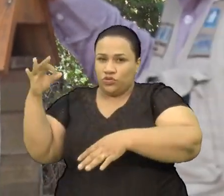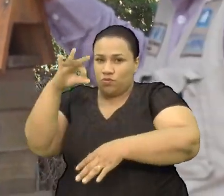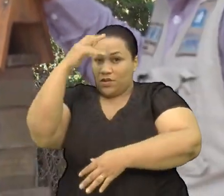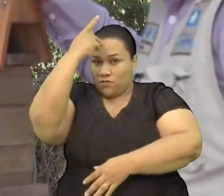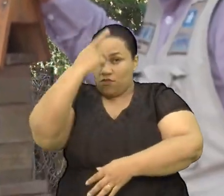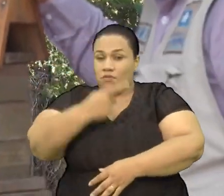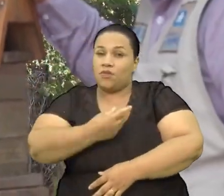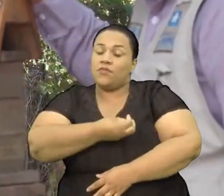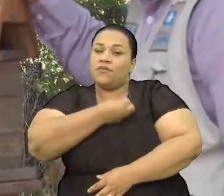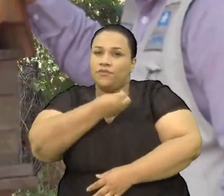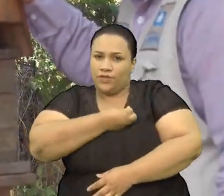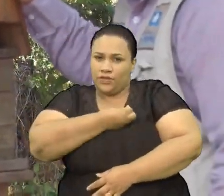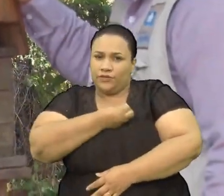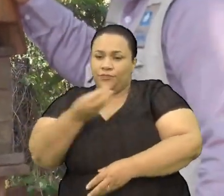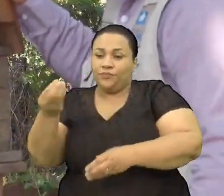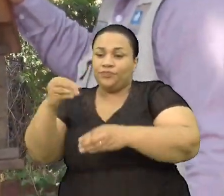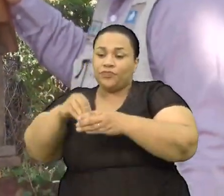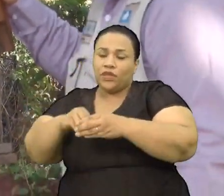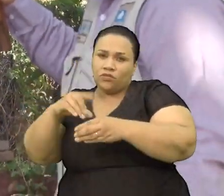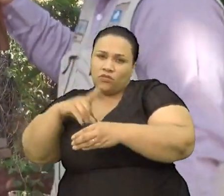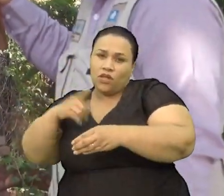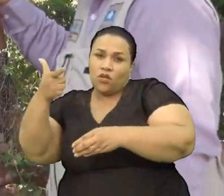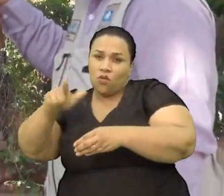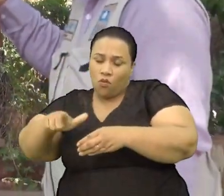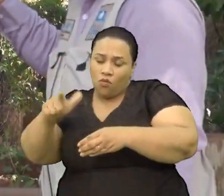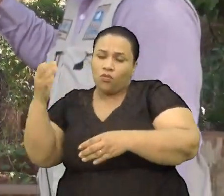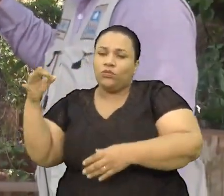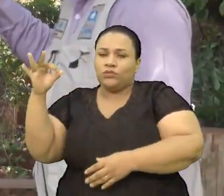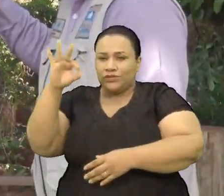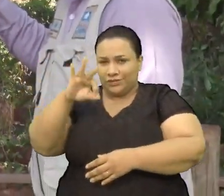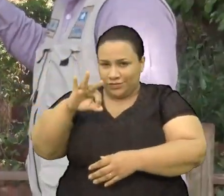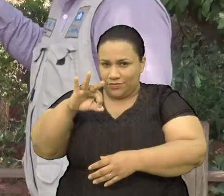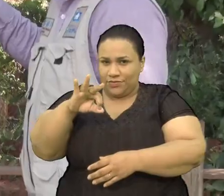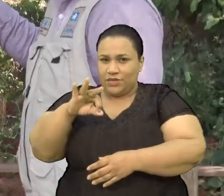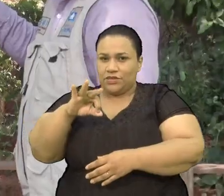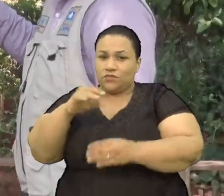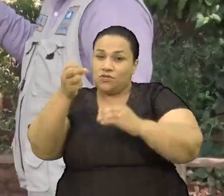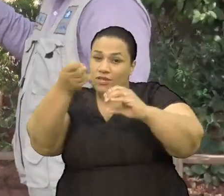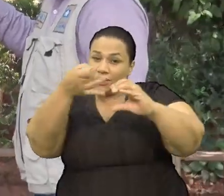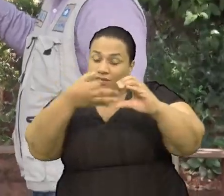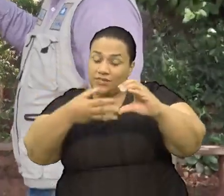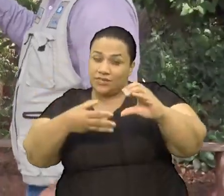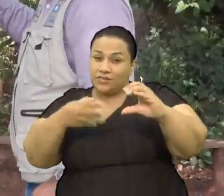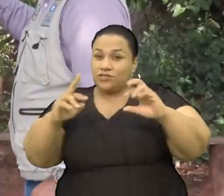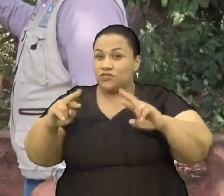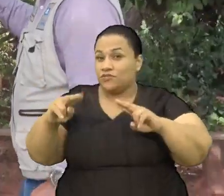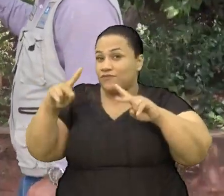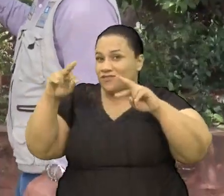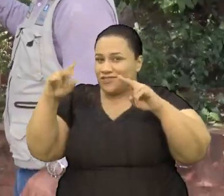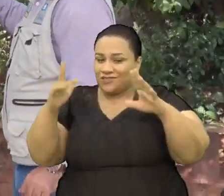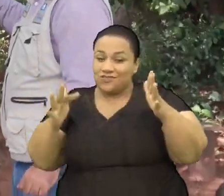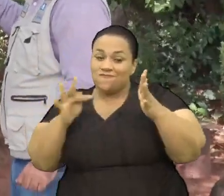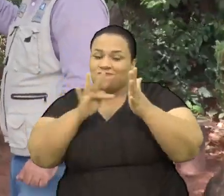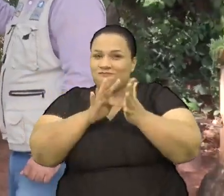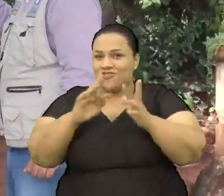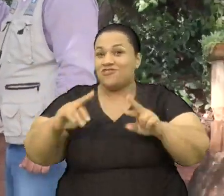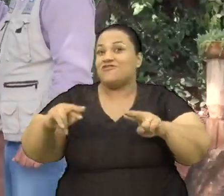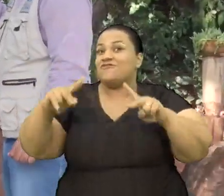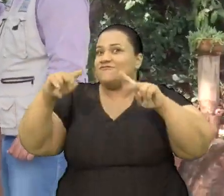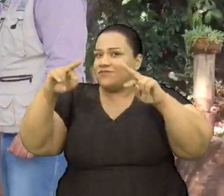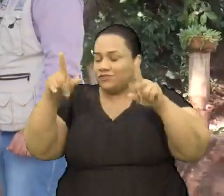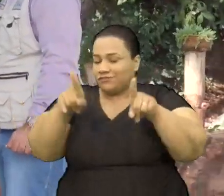vida Dentro da colmeia De abelhas Tem outras Abelhas também Com características Distintas E funções